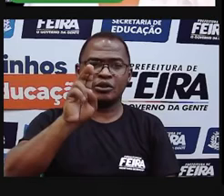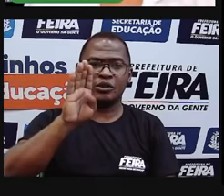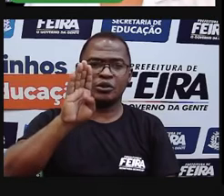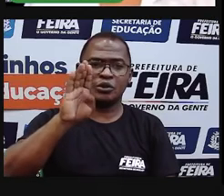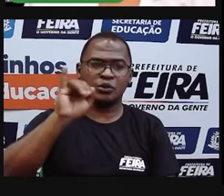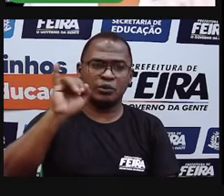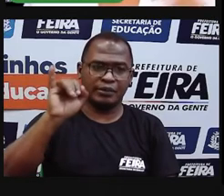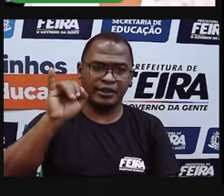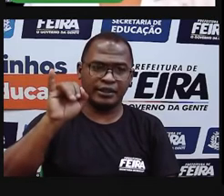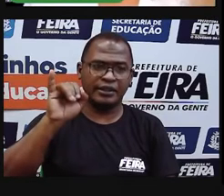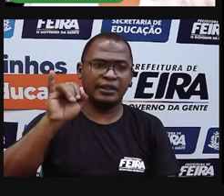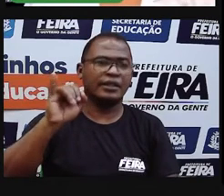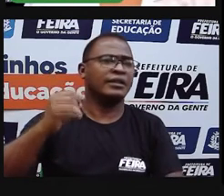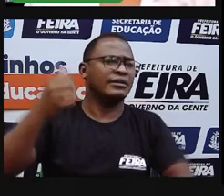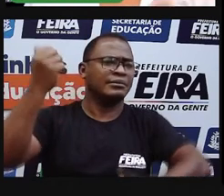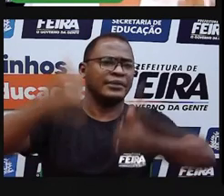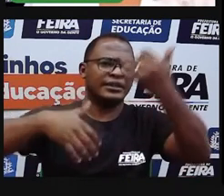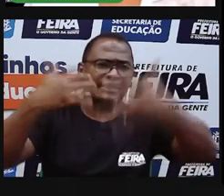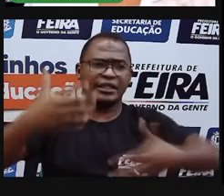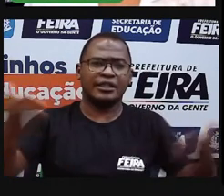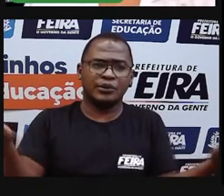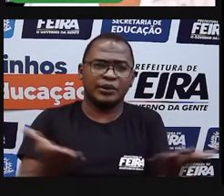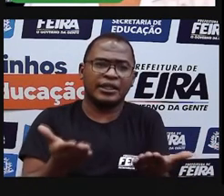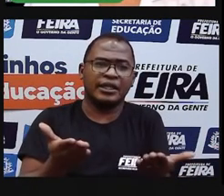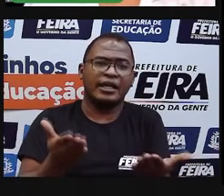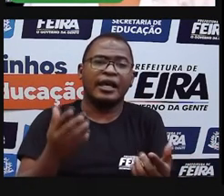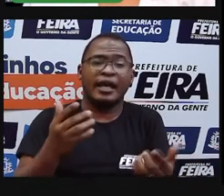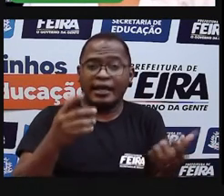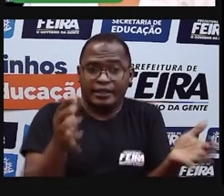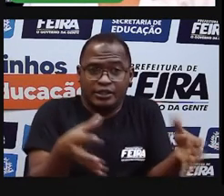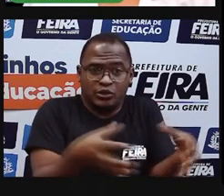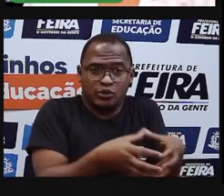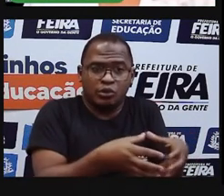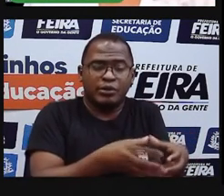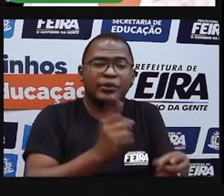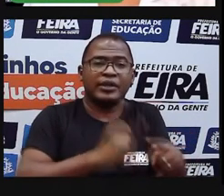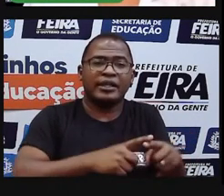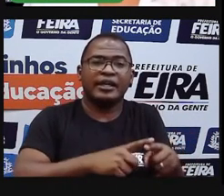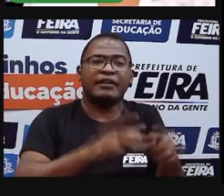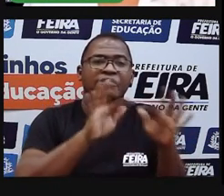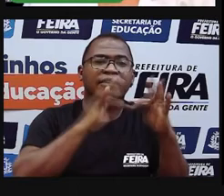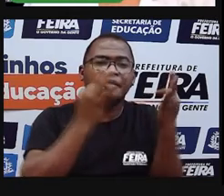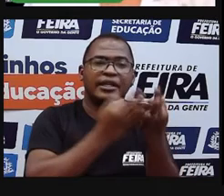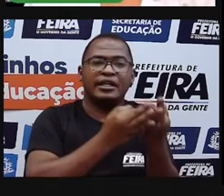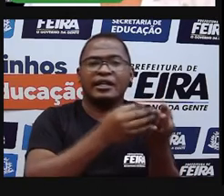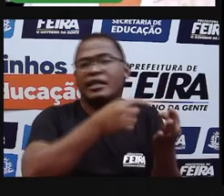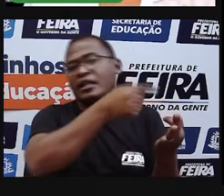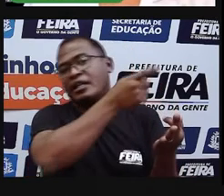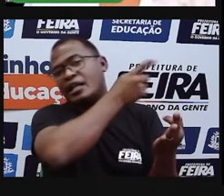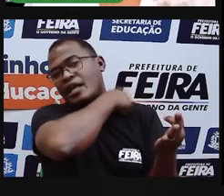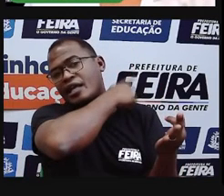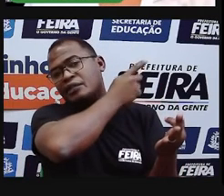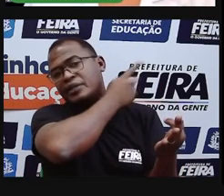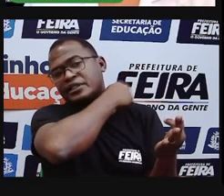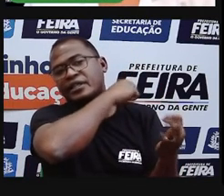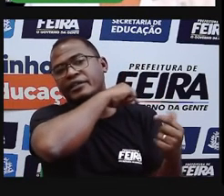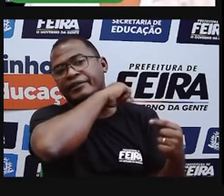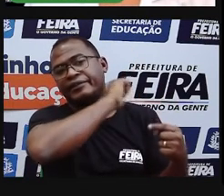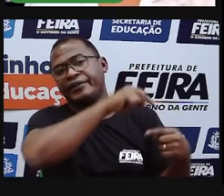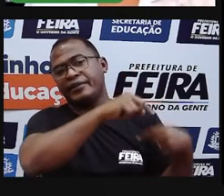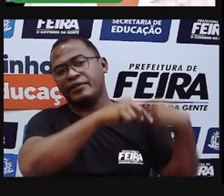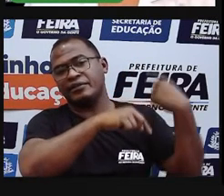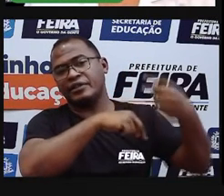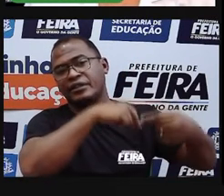descendentes dos africanos, dos escravos, né? Os quilombos procuram manter vivas as tradições, os costumes,